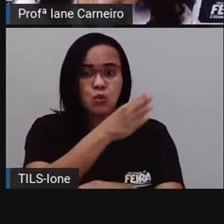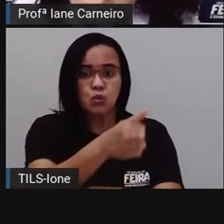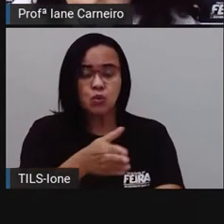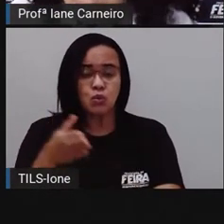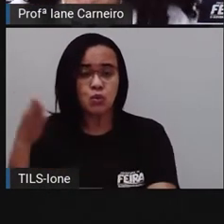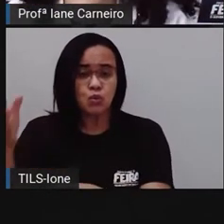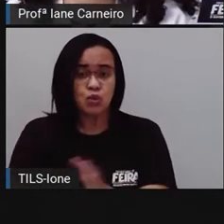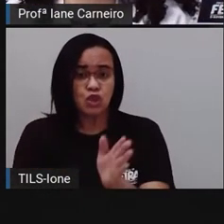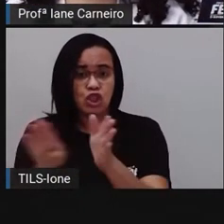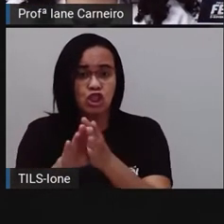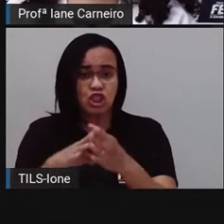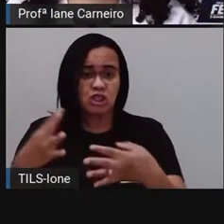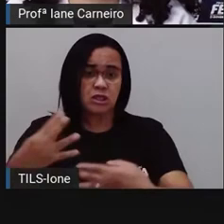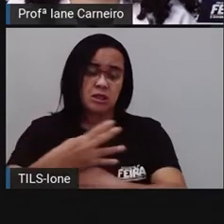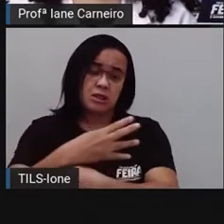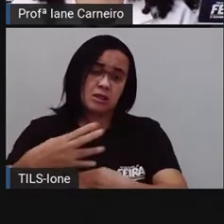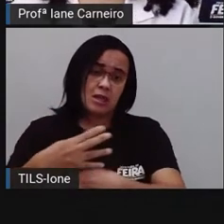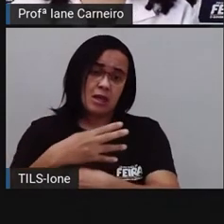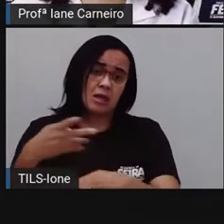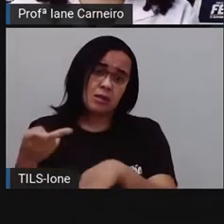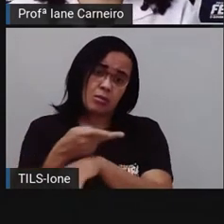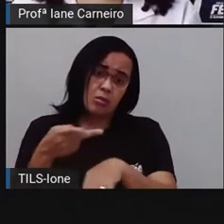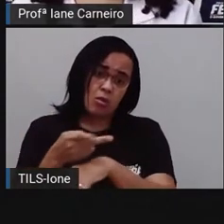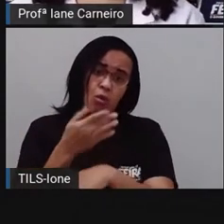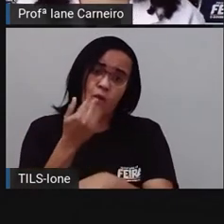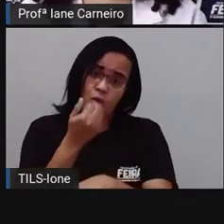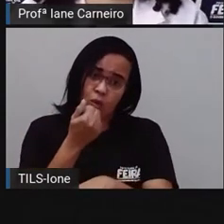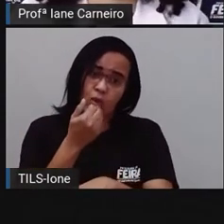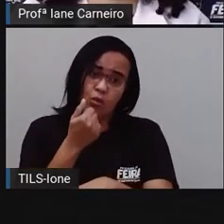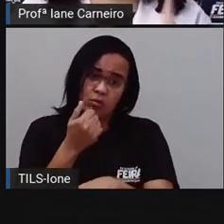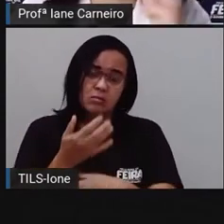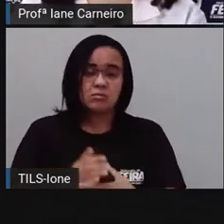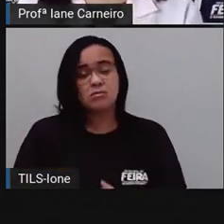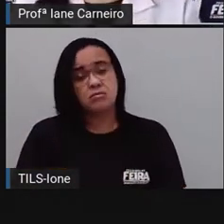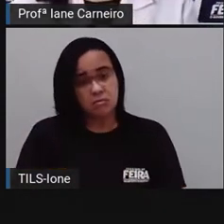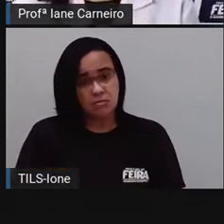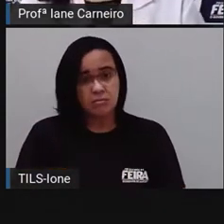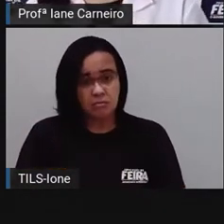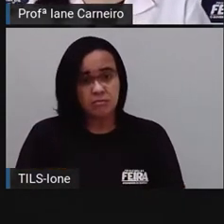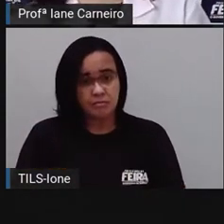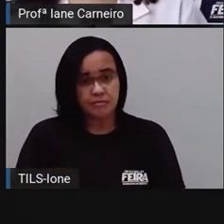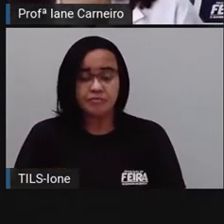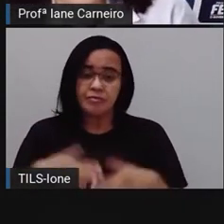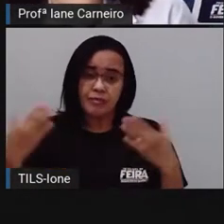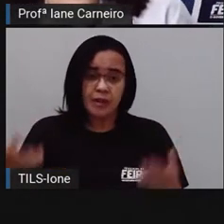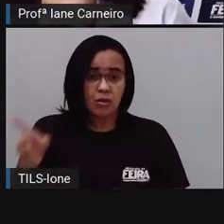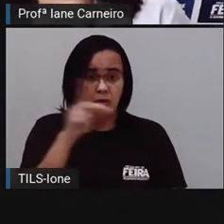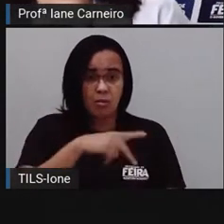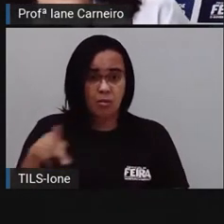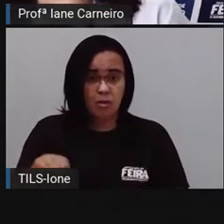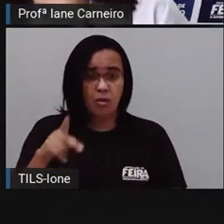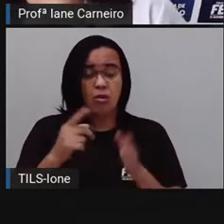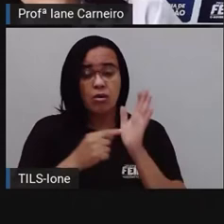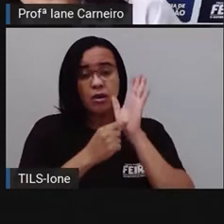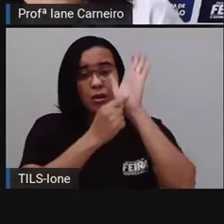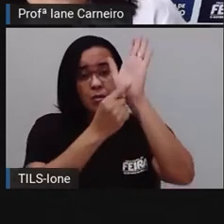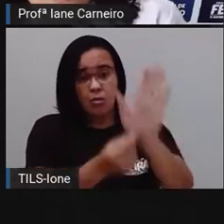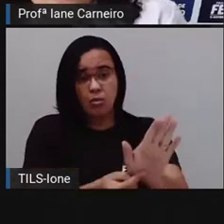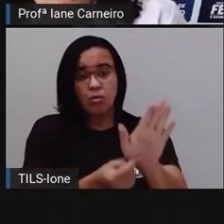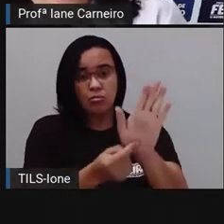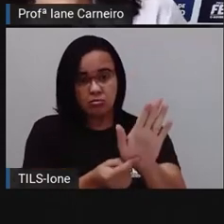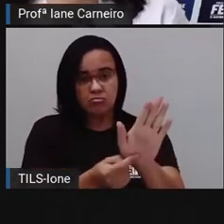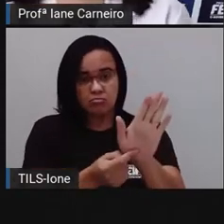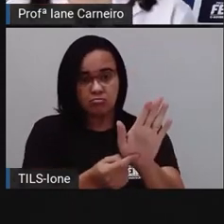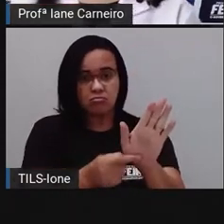alimentar, né? E aí, a Pró trouxe aqui um outro problema para a gente discutir, né? A Pró vai mostrar para